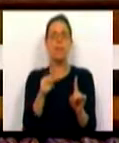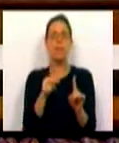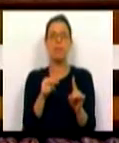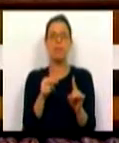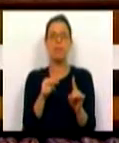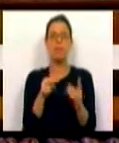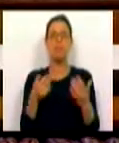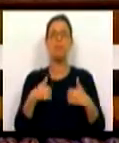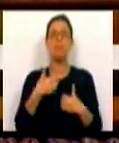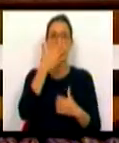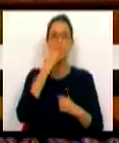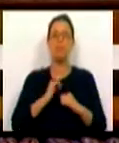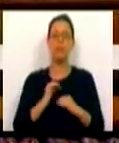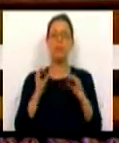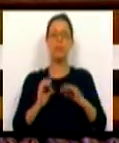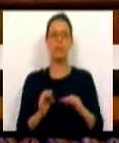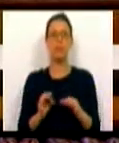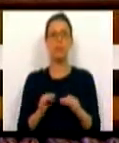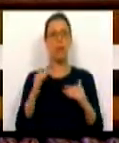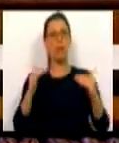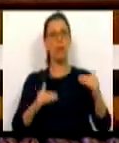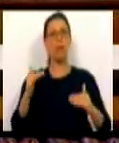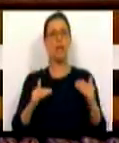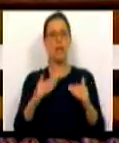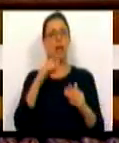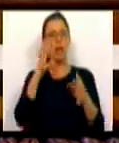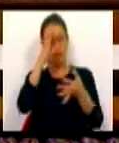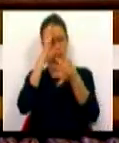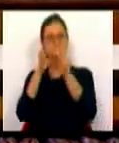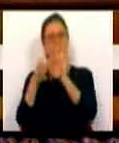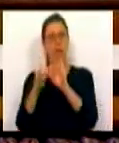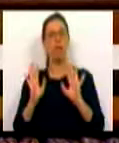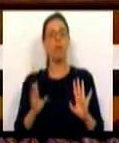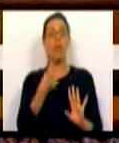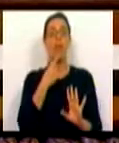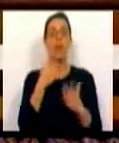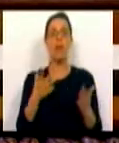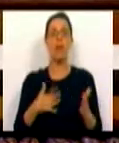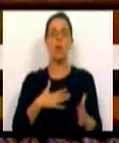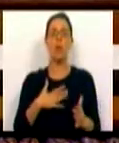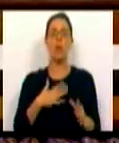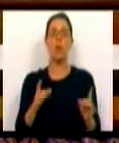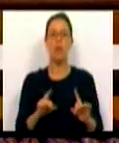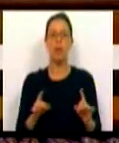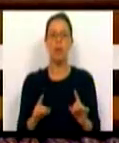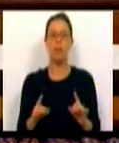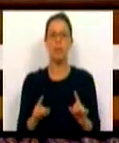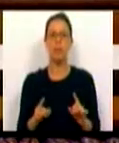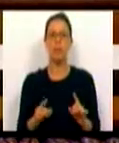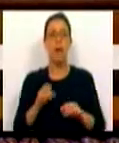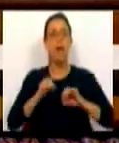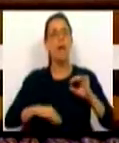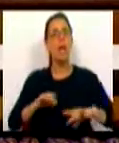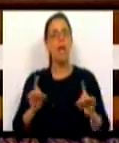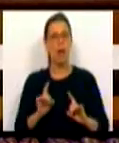que nos parece absolutamente equilibrada e racional, isto é, não pretendemos pôr